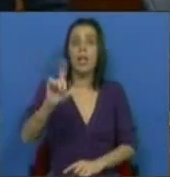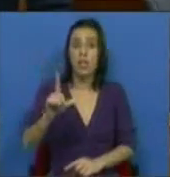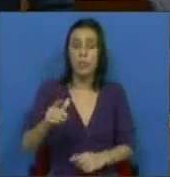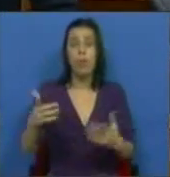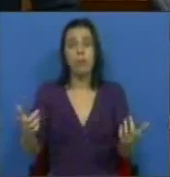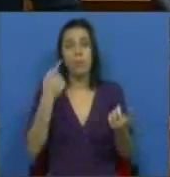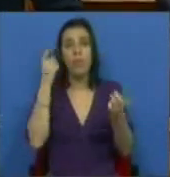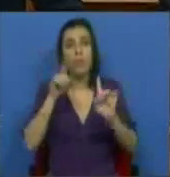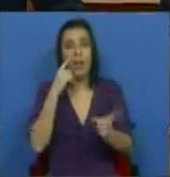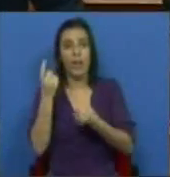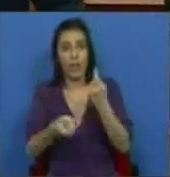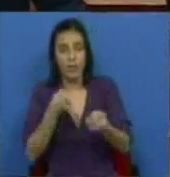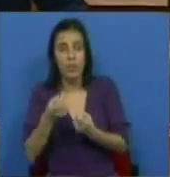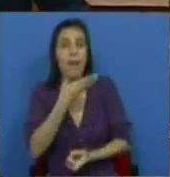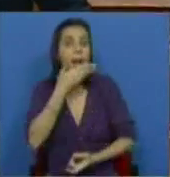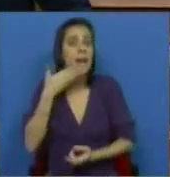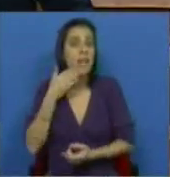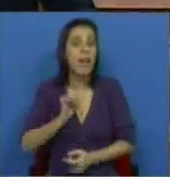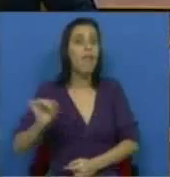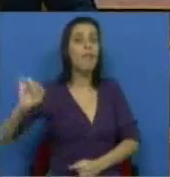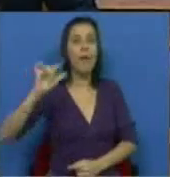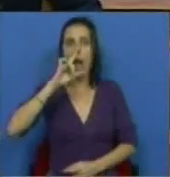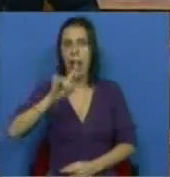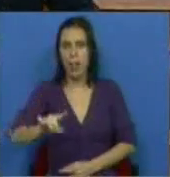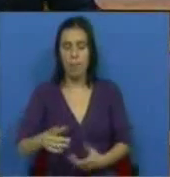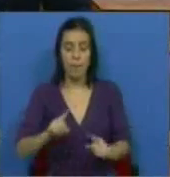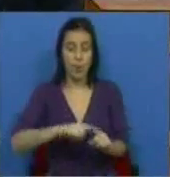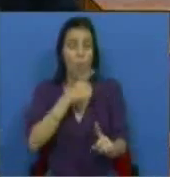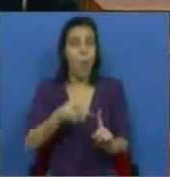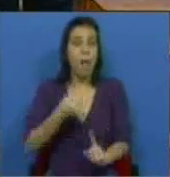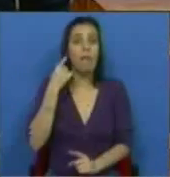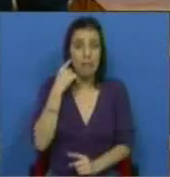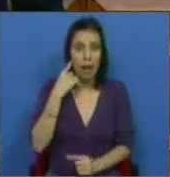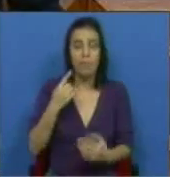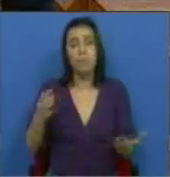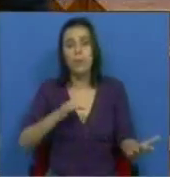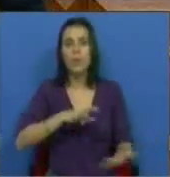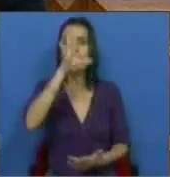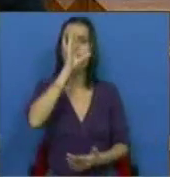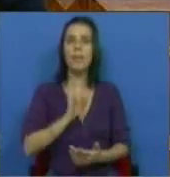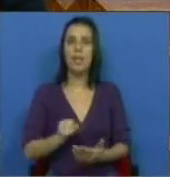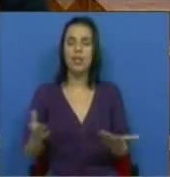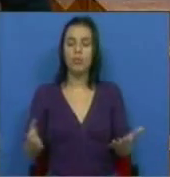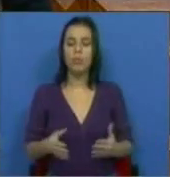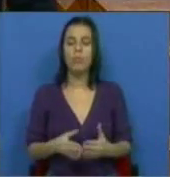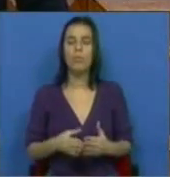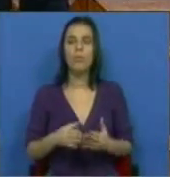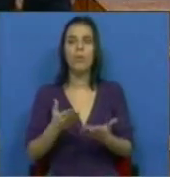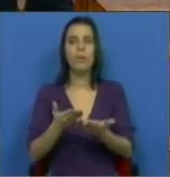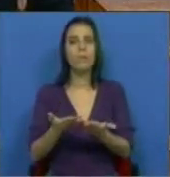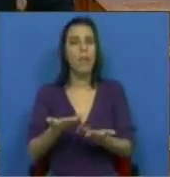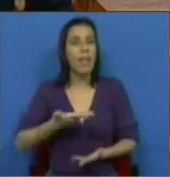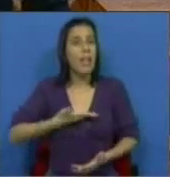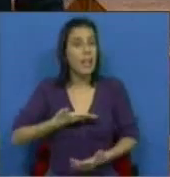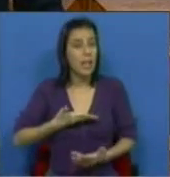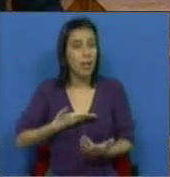foi revisto a jeito da Alemanha. Um ano depois, Sr. Ministro, a dívida